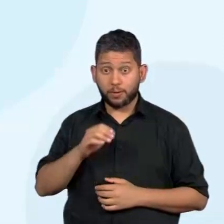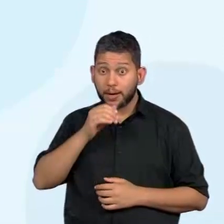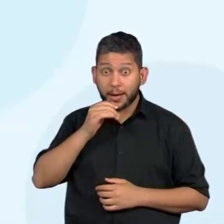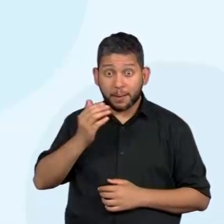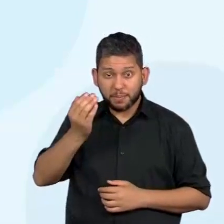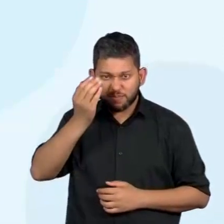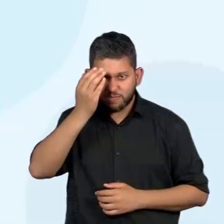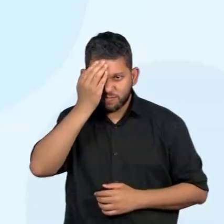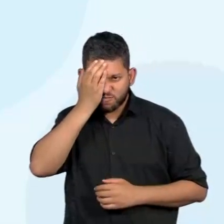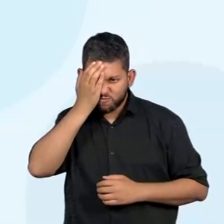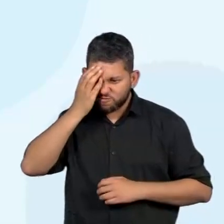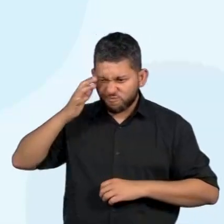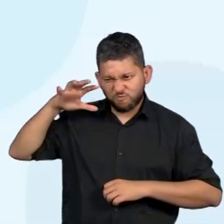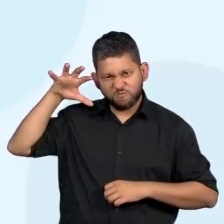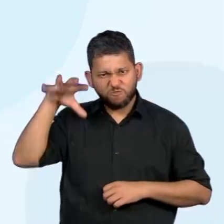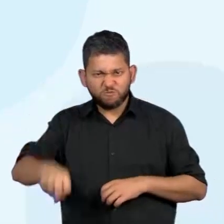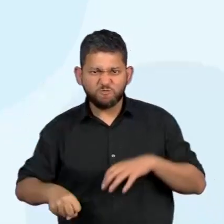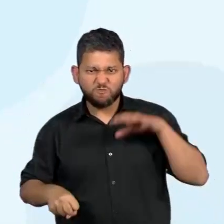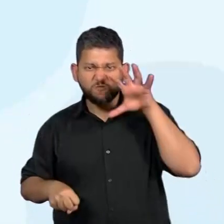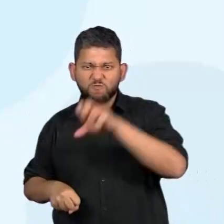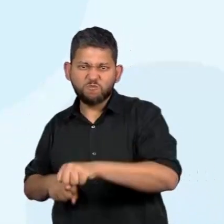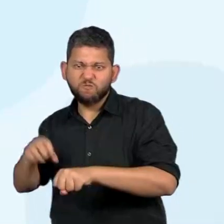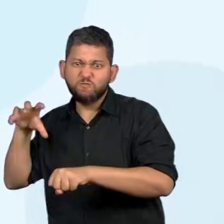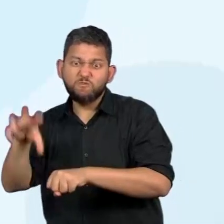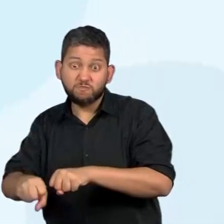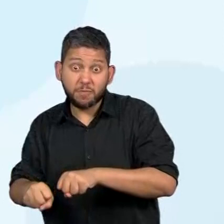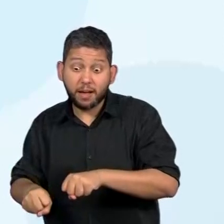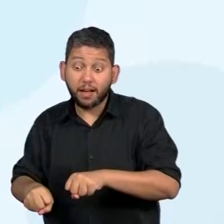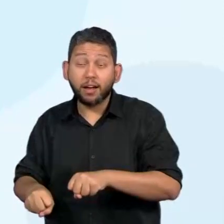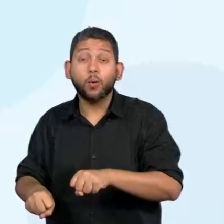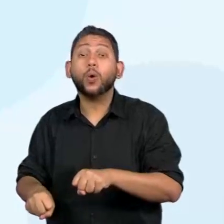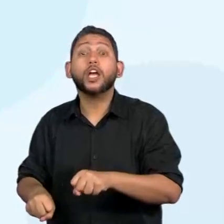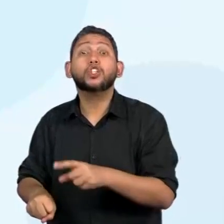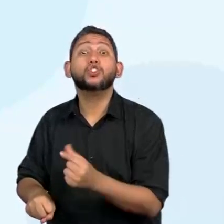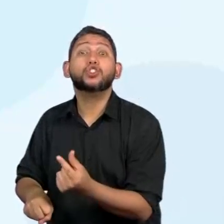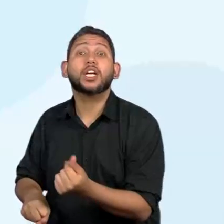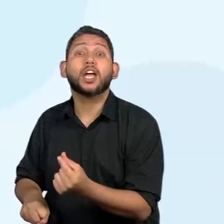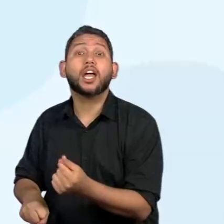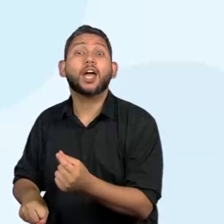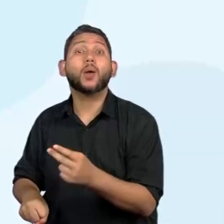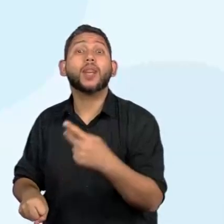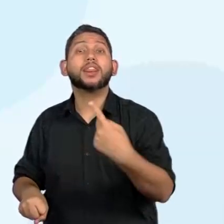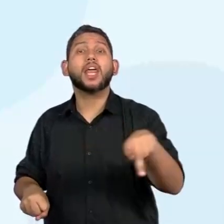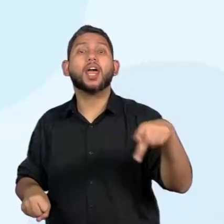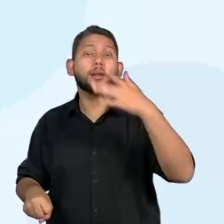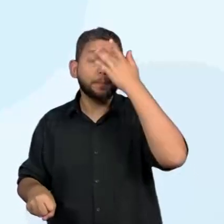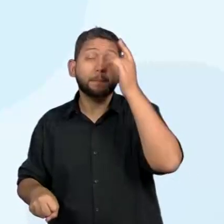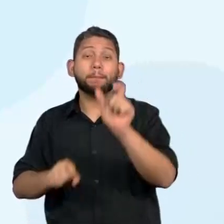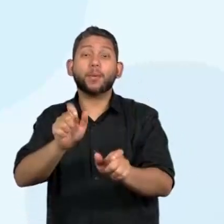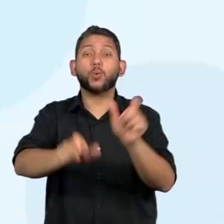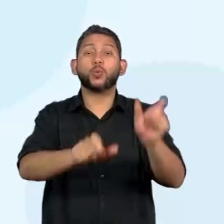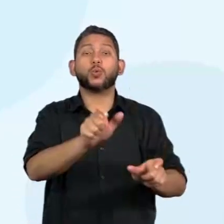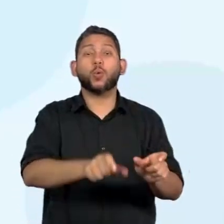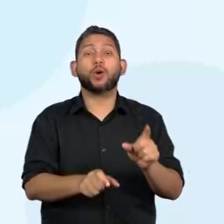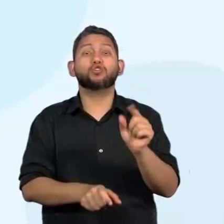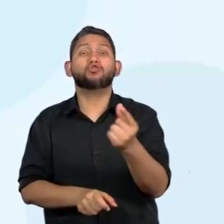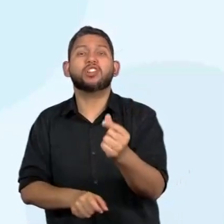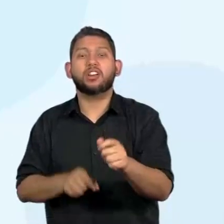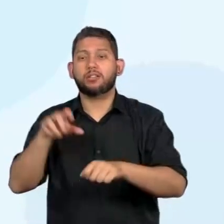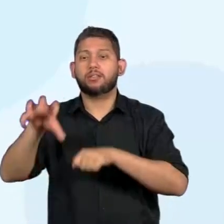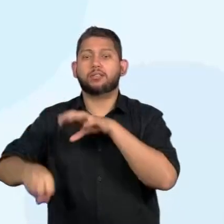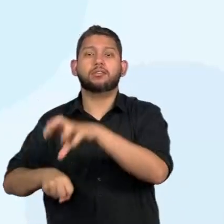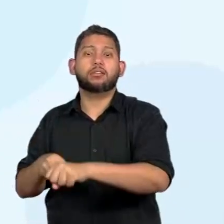bárbaros invadiram. Então, os bárbaros invadiram e queriam se apropriar aí das suas riquezas. E eles invadiram o quê,